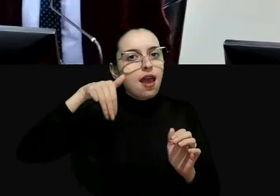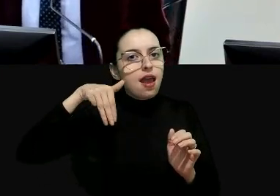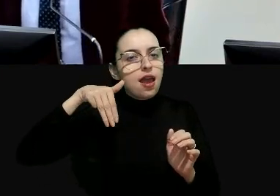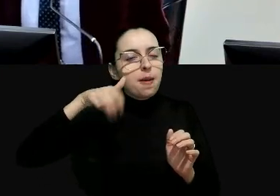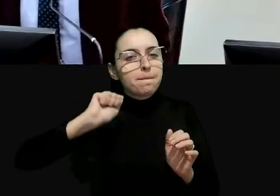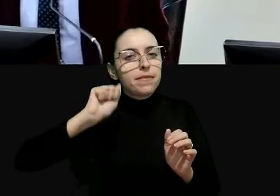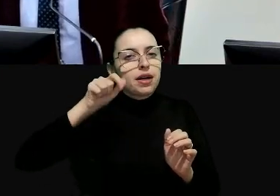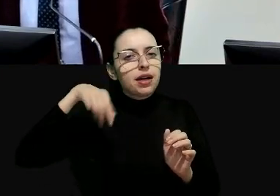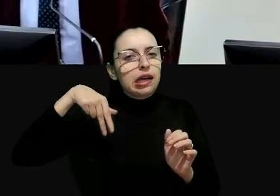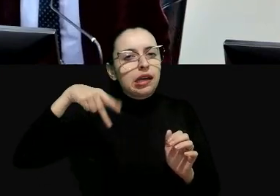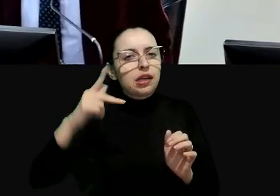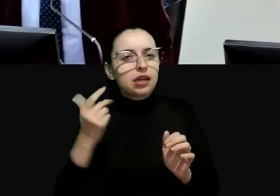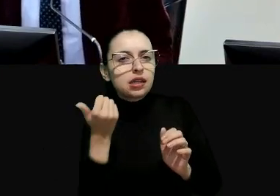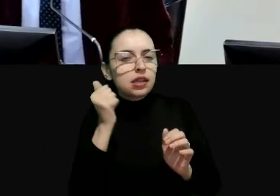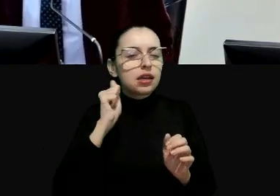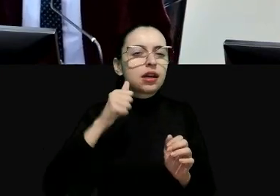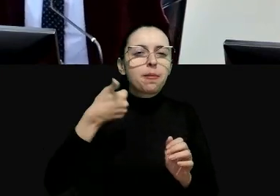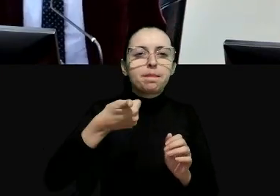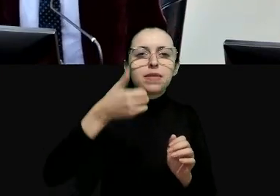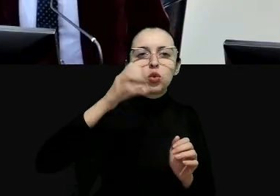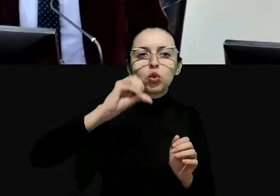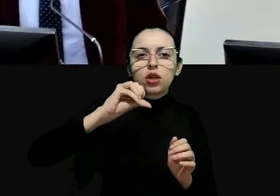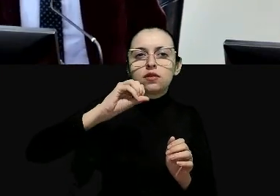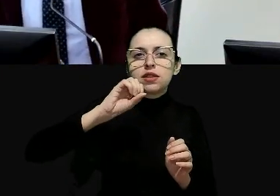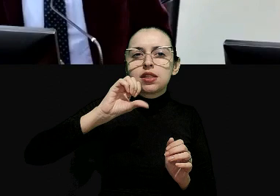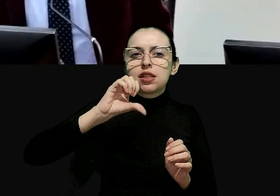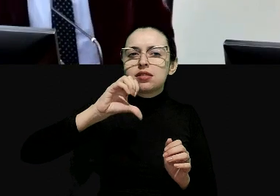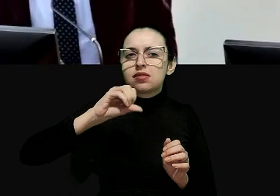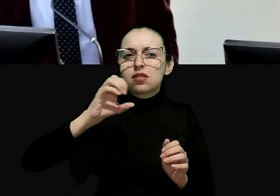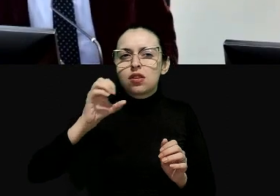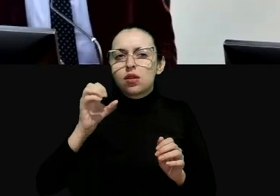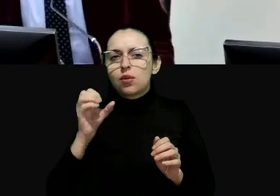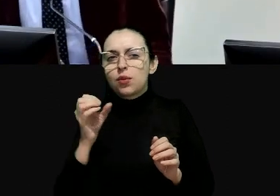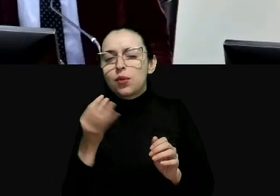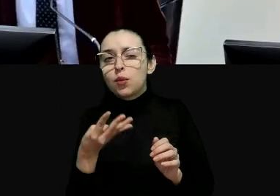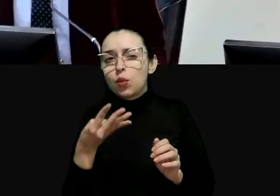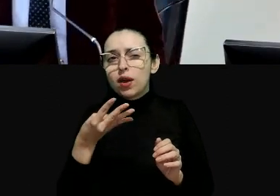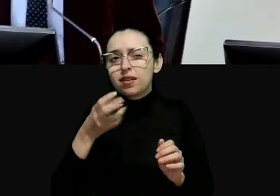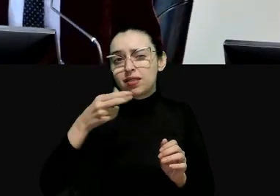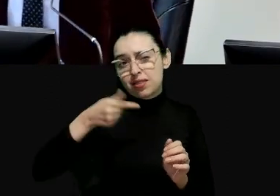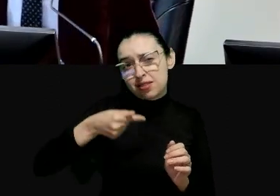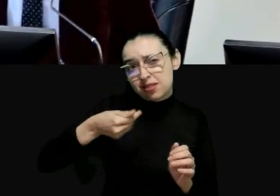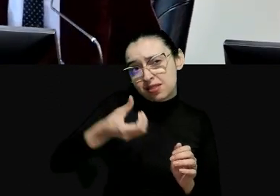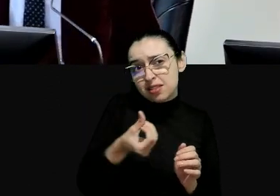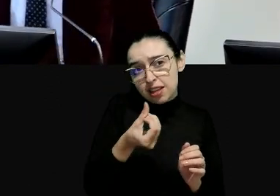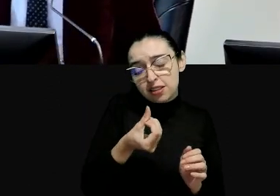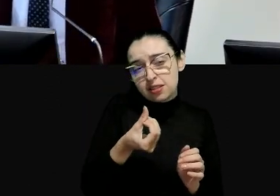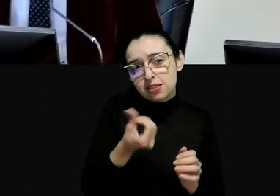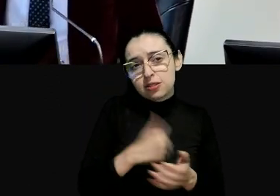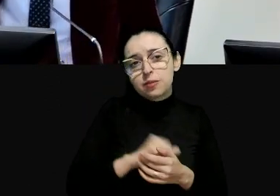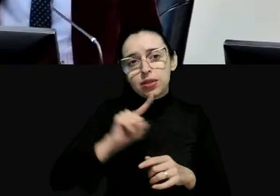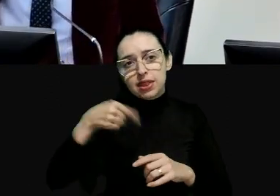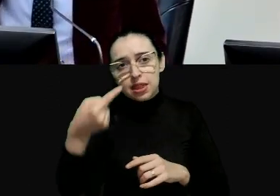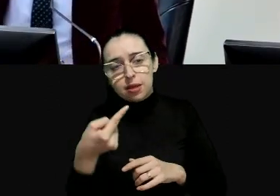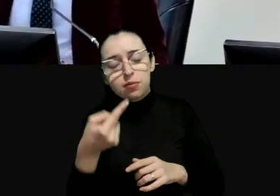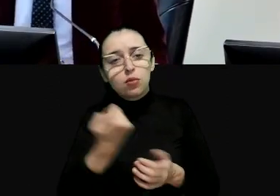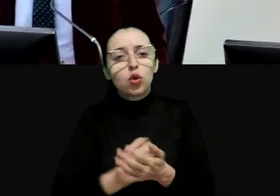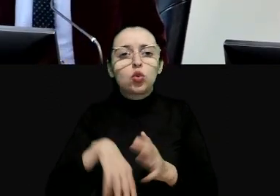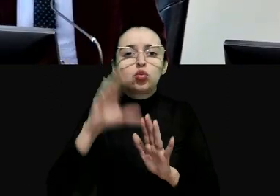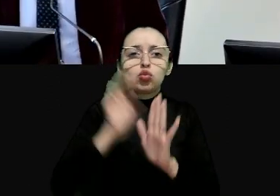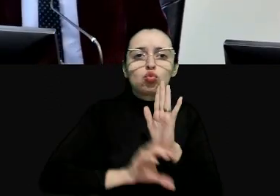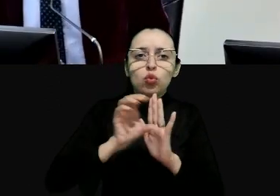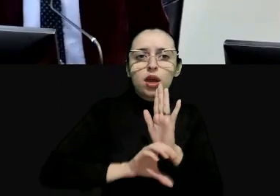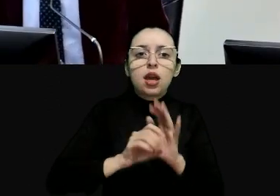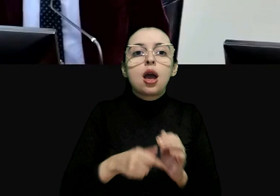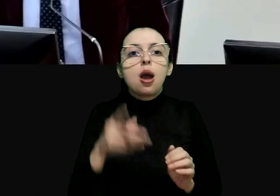1919 que continua com a constituição italiana em 1946 e depois com a